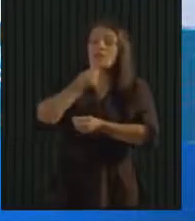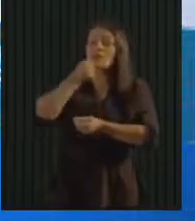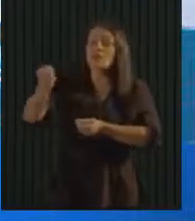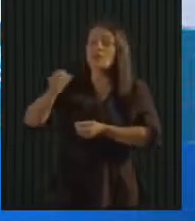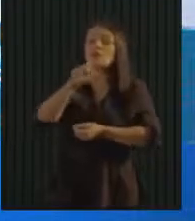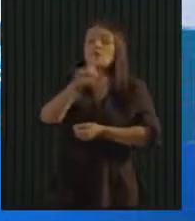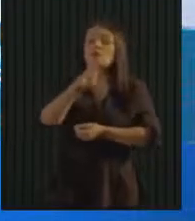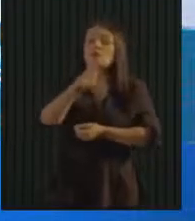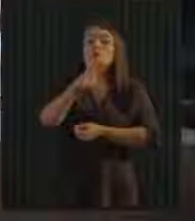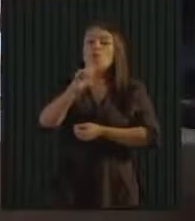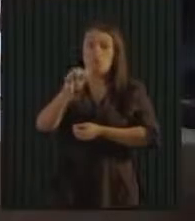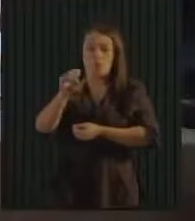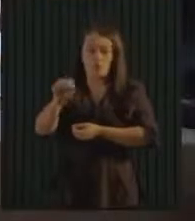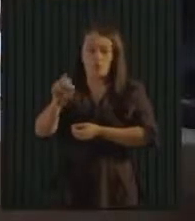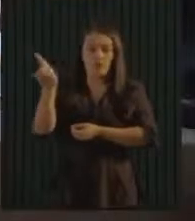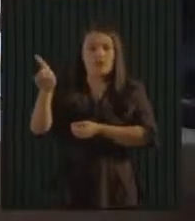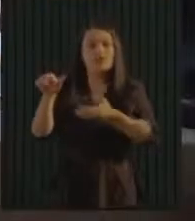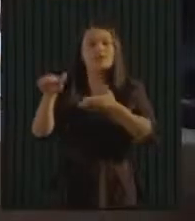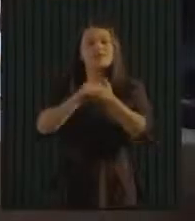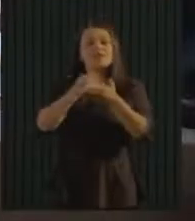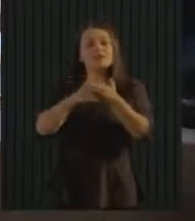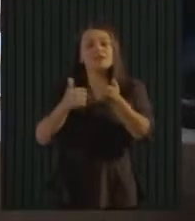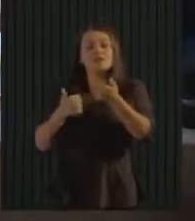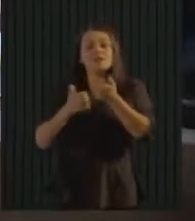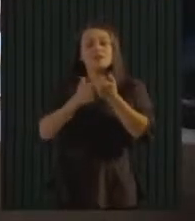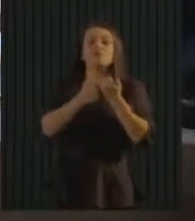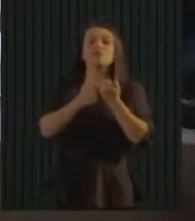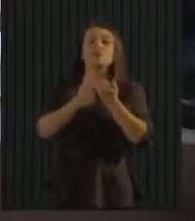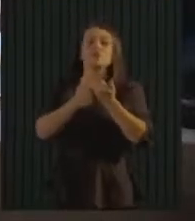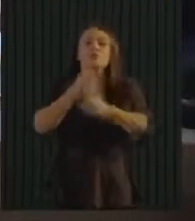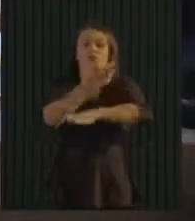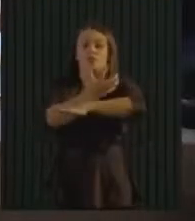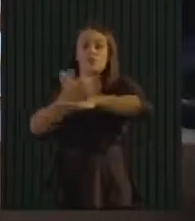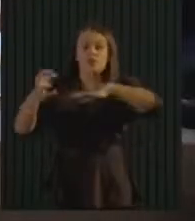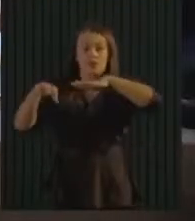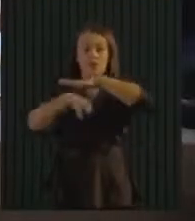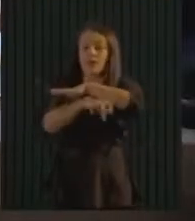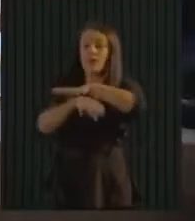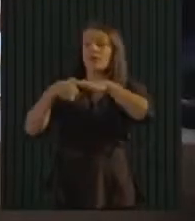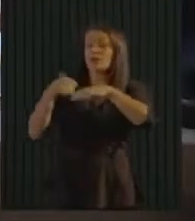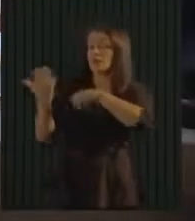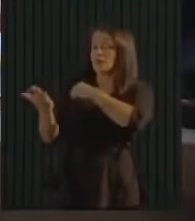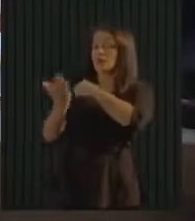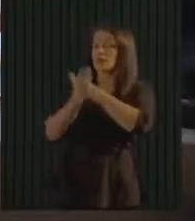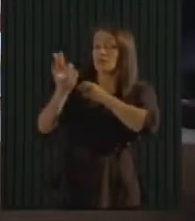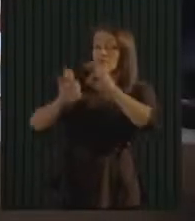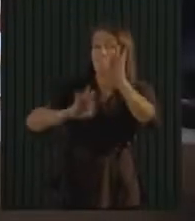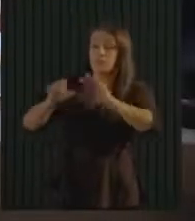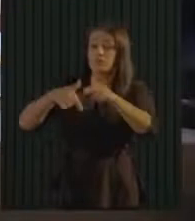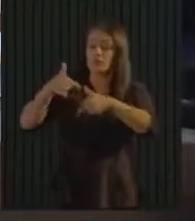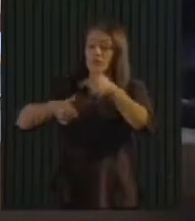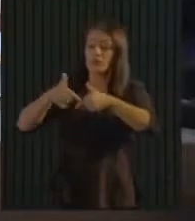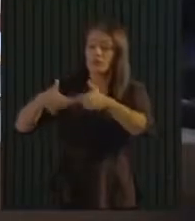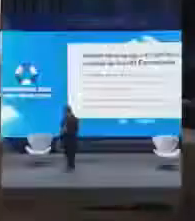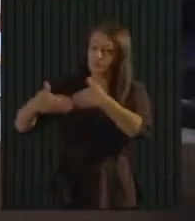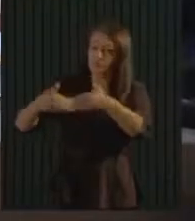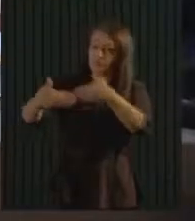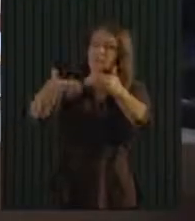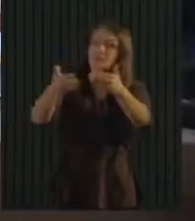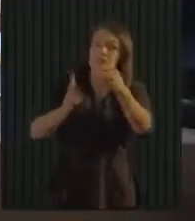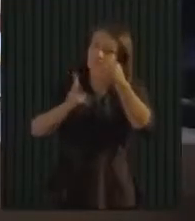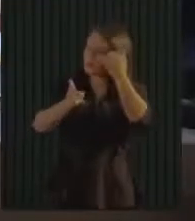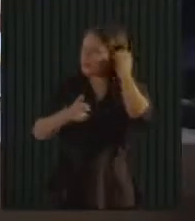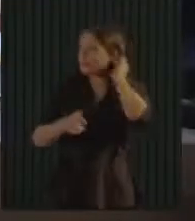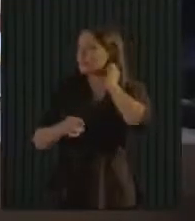o nosso secretário adjunto de meio ambiente, e é o cara que tem nos ajudado a coordenar todo esse trabalho ao longo dos últimos anos.